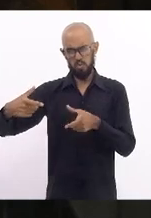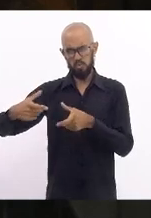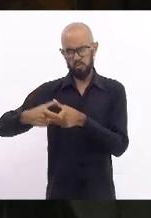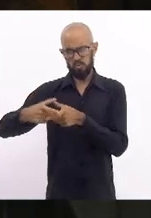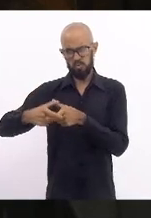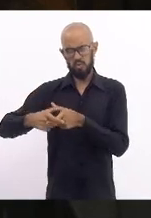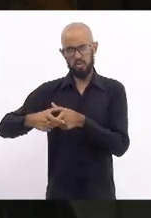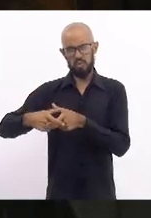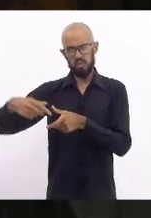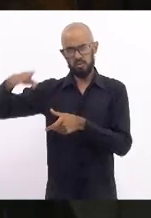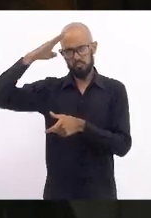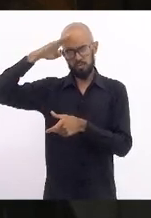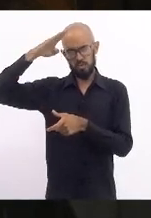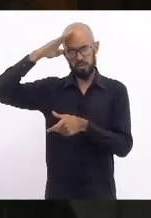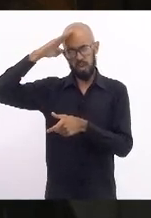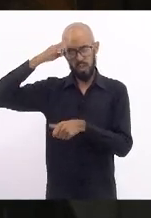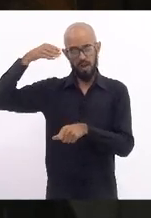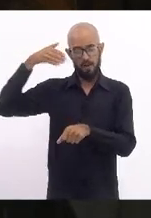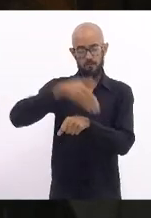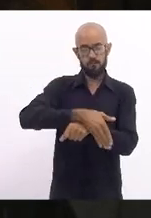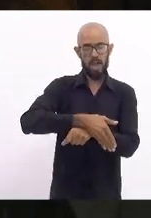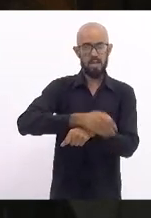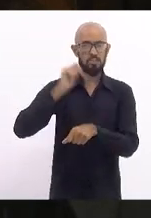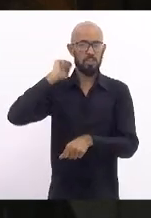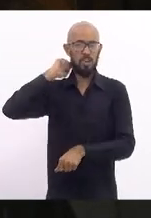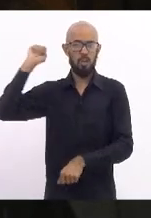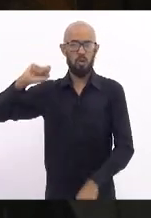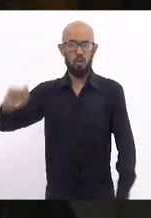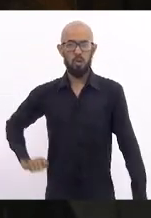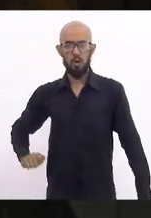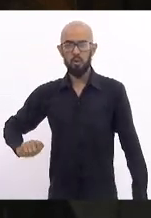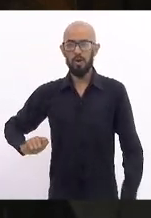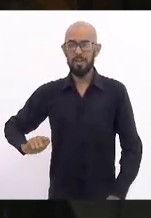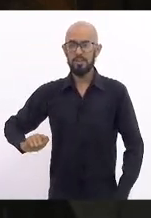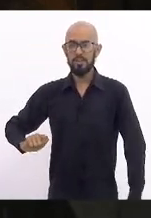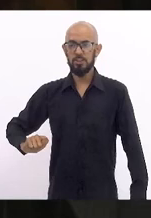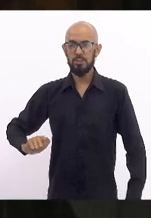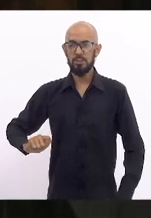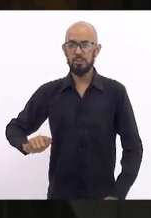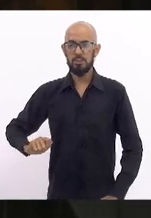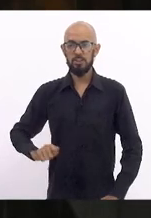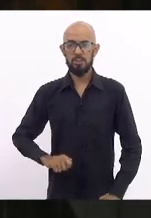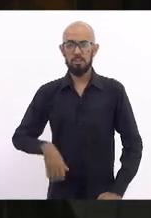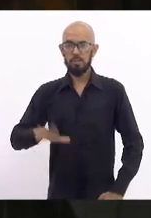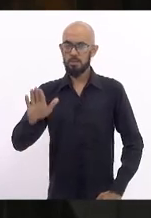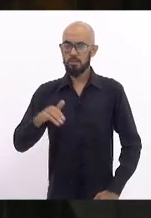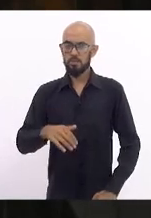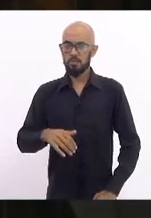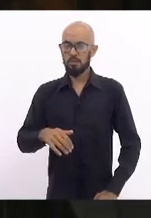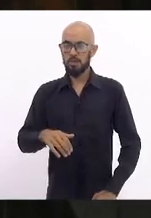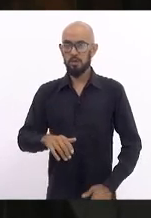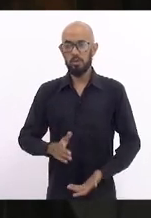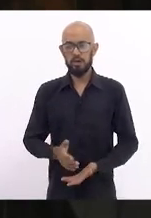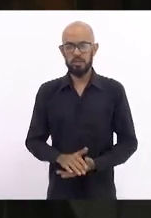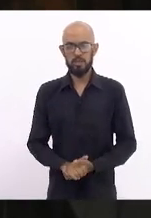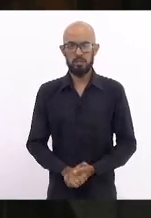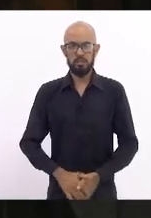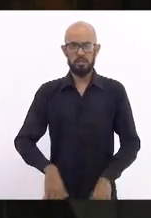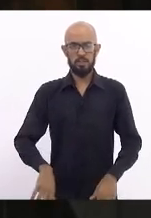invade a Croácia. Então, a comoção vem daí.